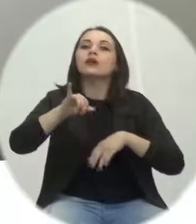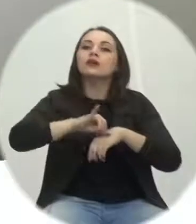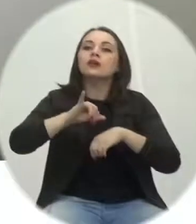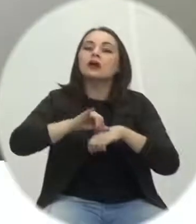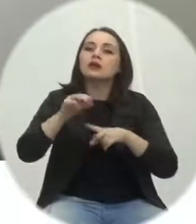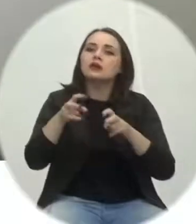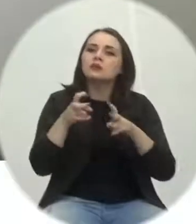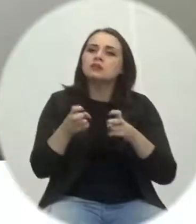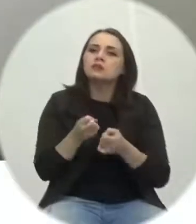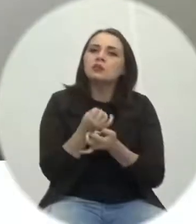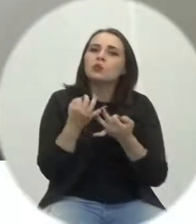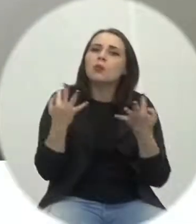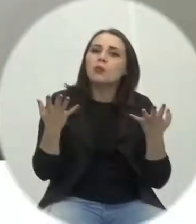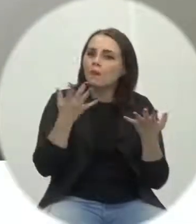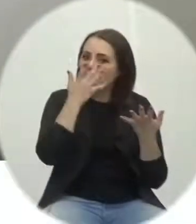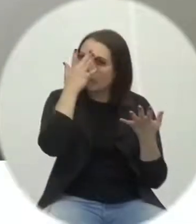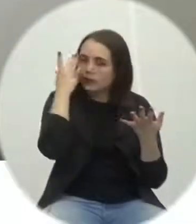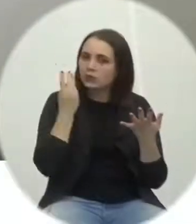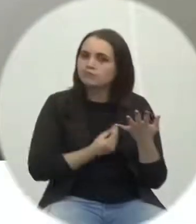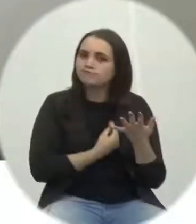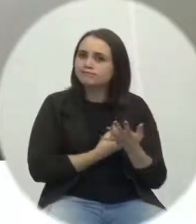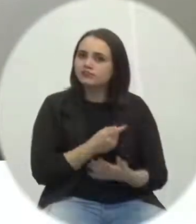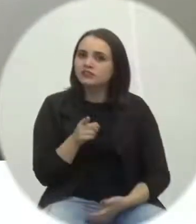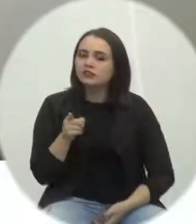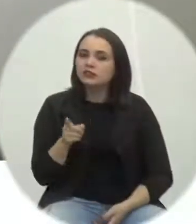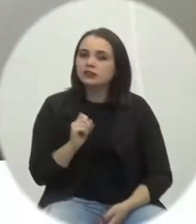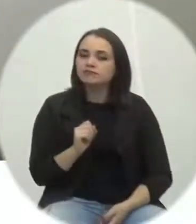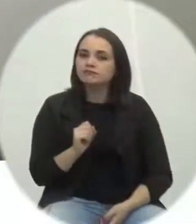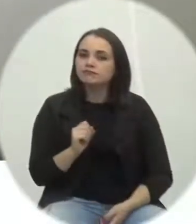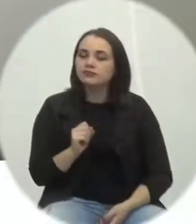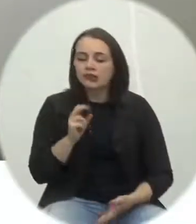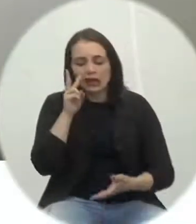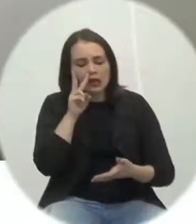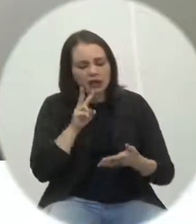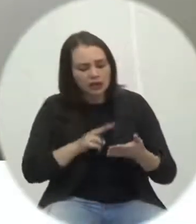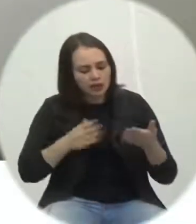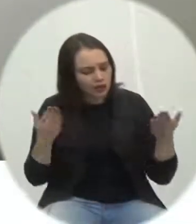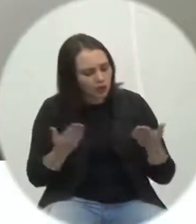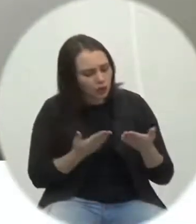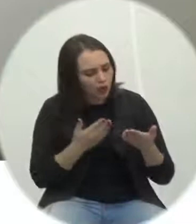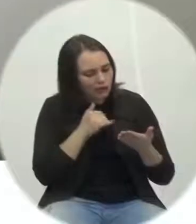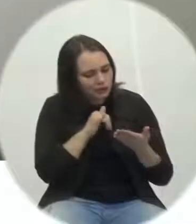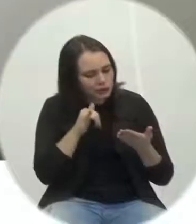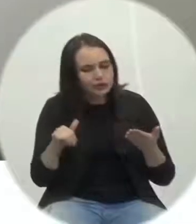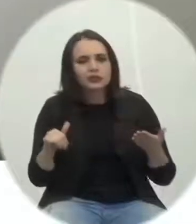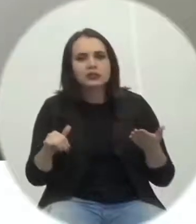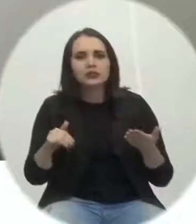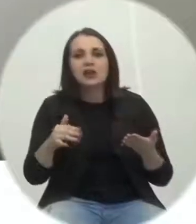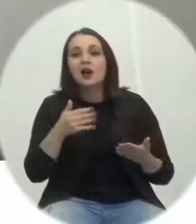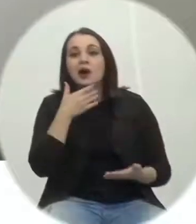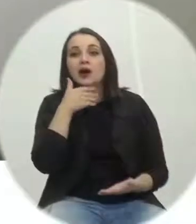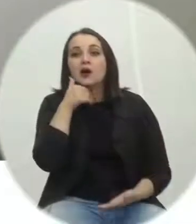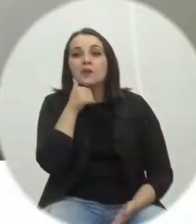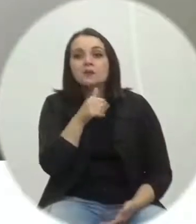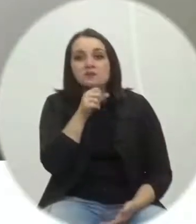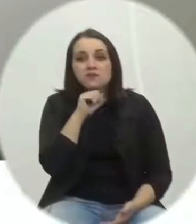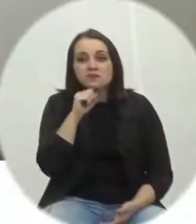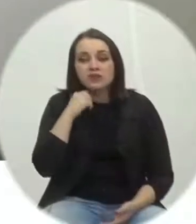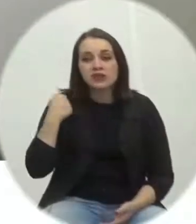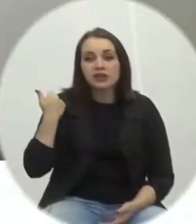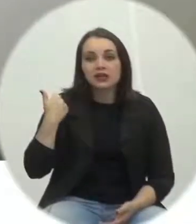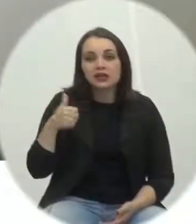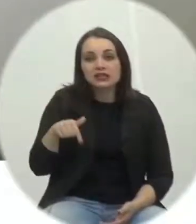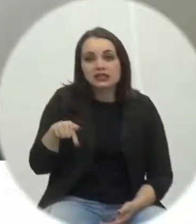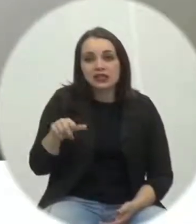a quantidade de pessoas. E lendo essa notícia hoje, uma senhora de 70 anos de idade chega no início da